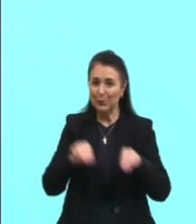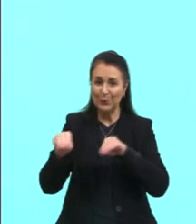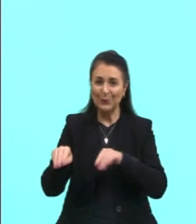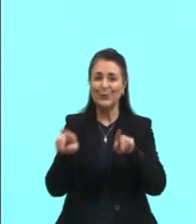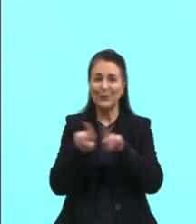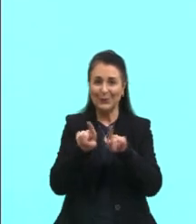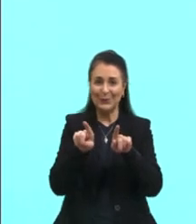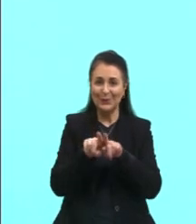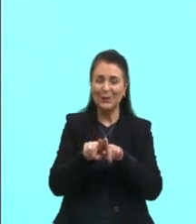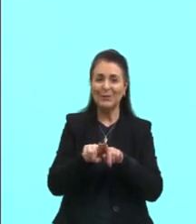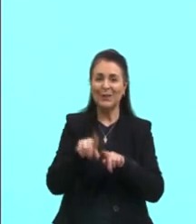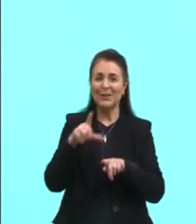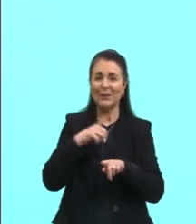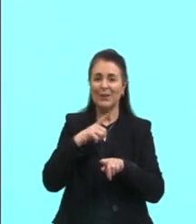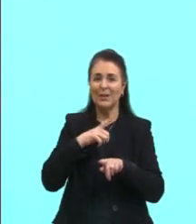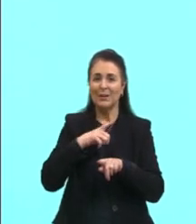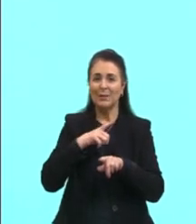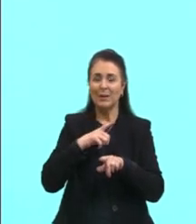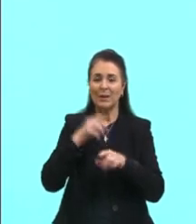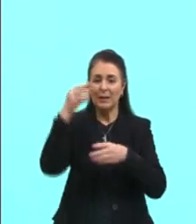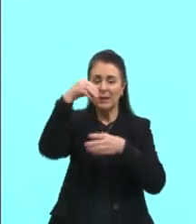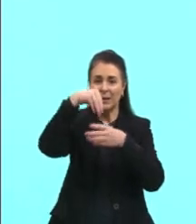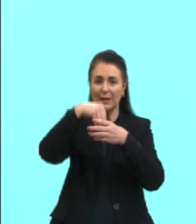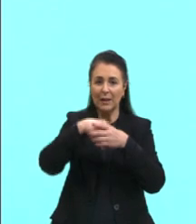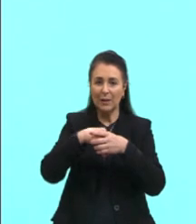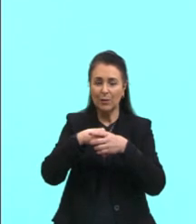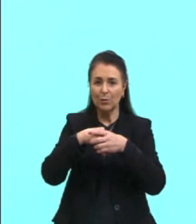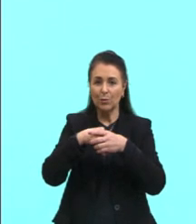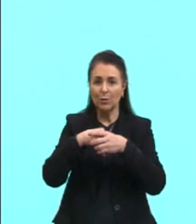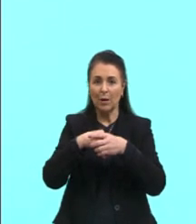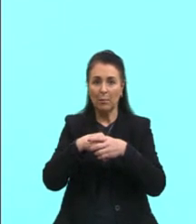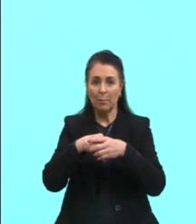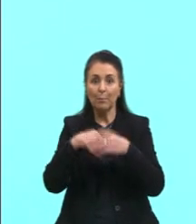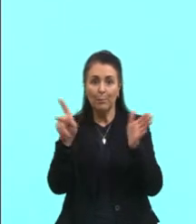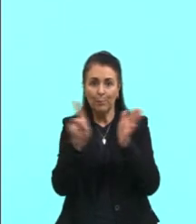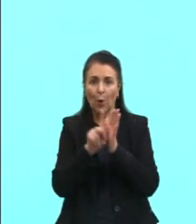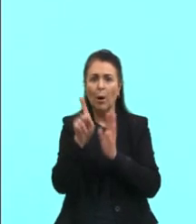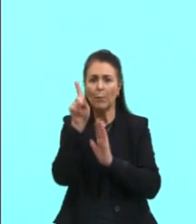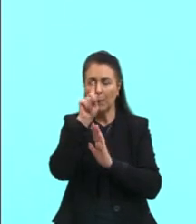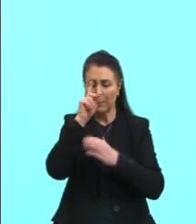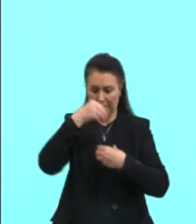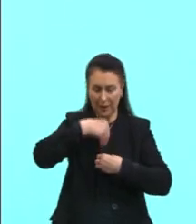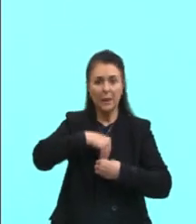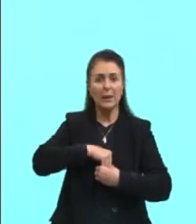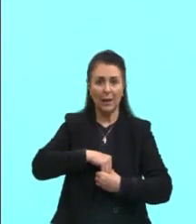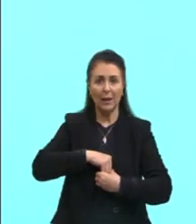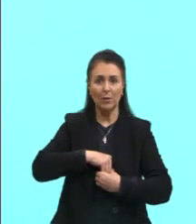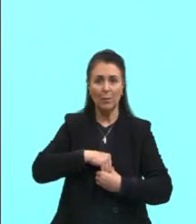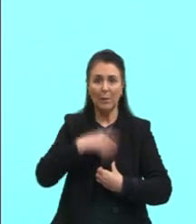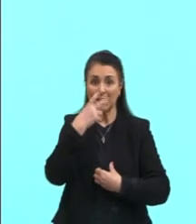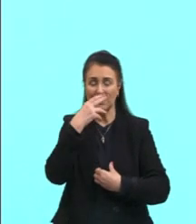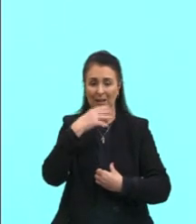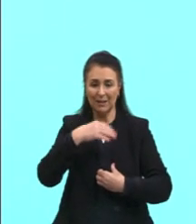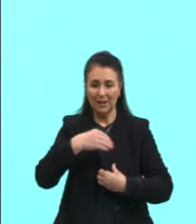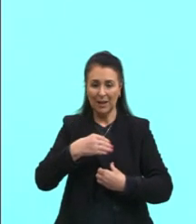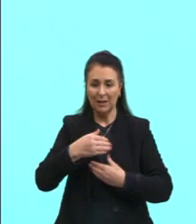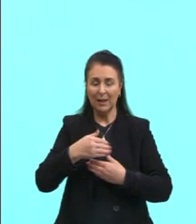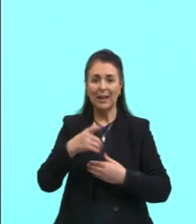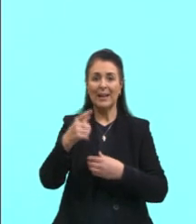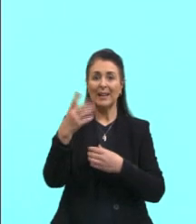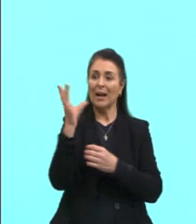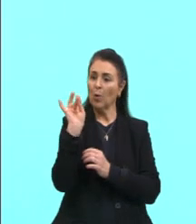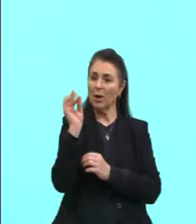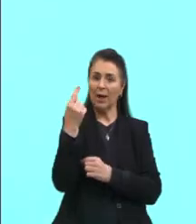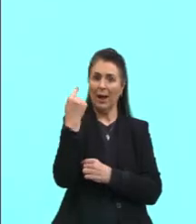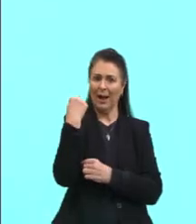desenvolver dentro do marsúpio. Da mãezinha, lá da fêmea. Como se fosse um saco externo. Uma sacola ali